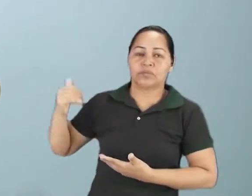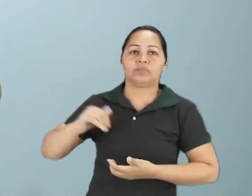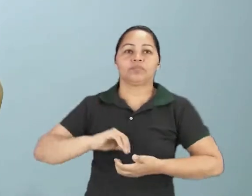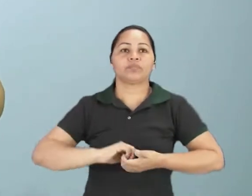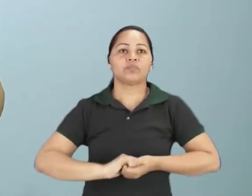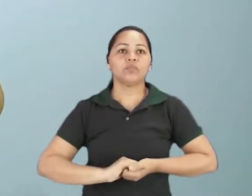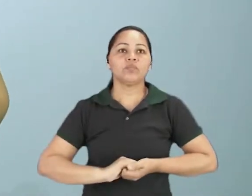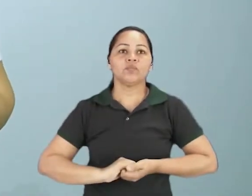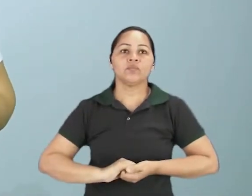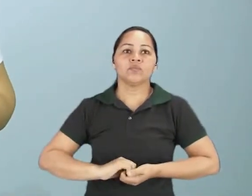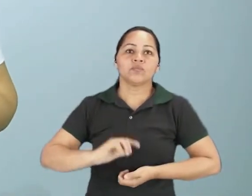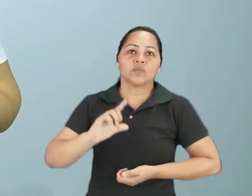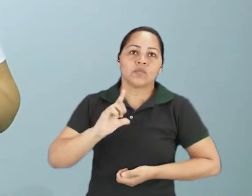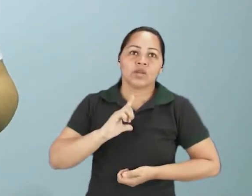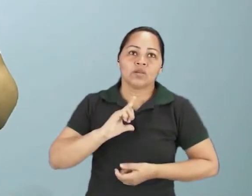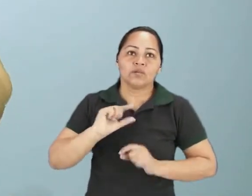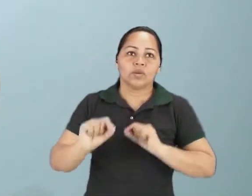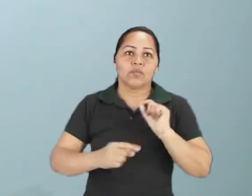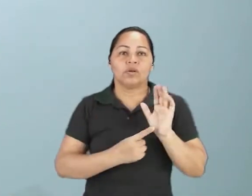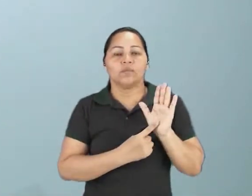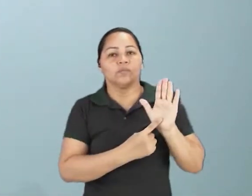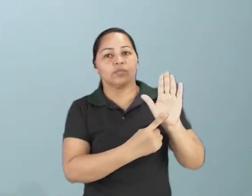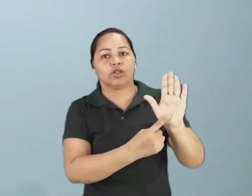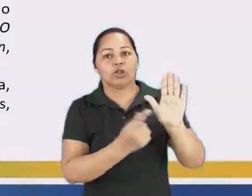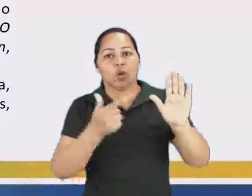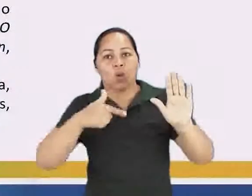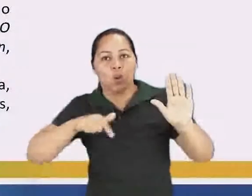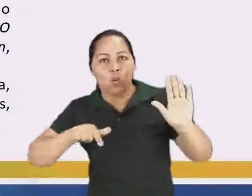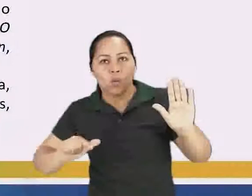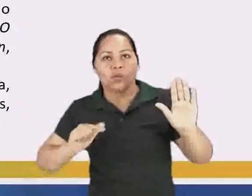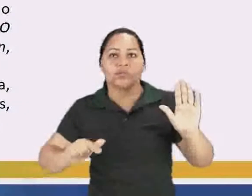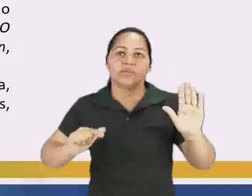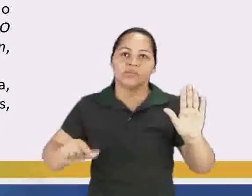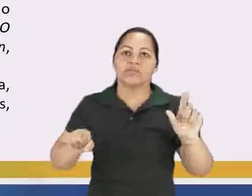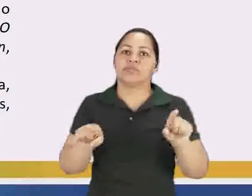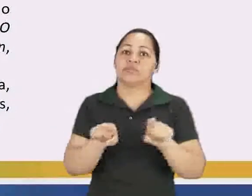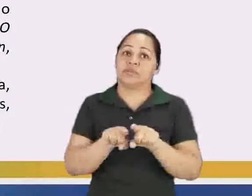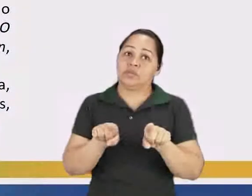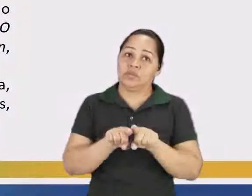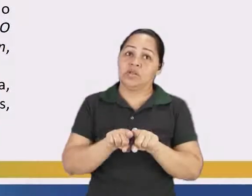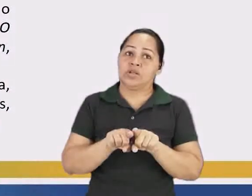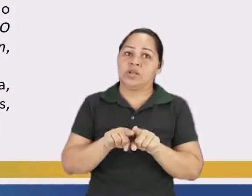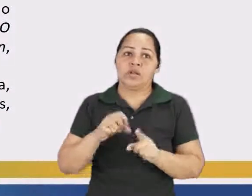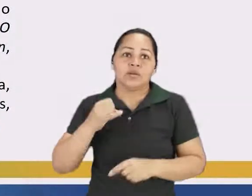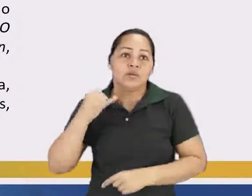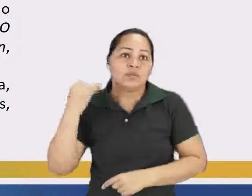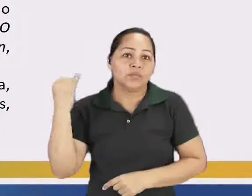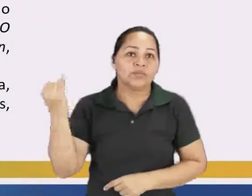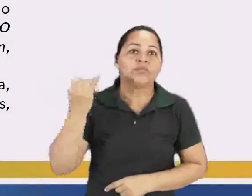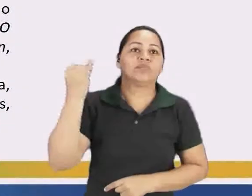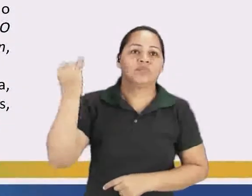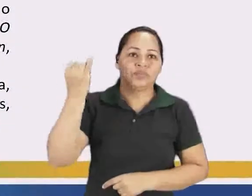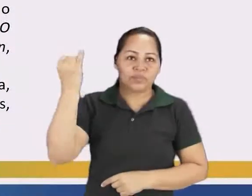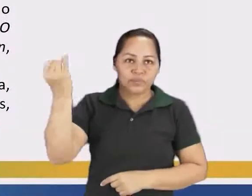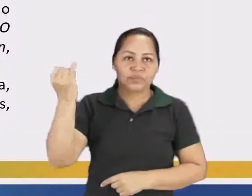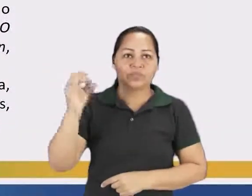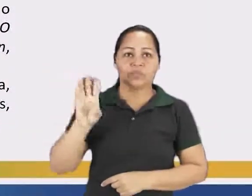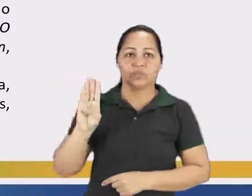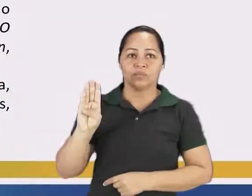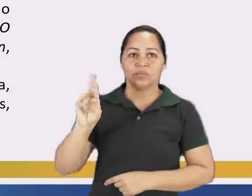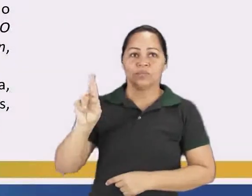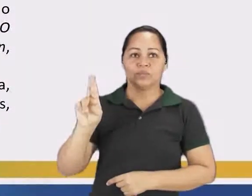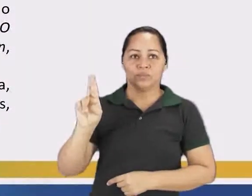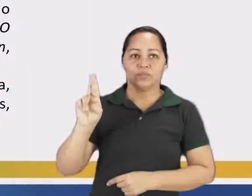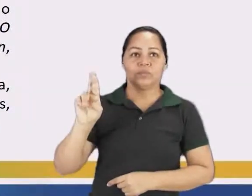né? O filme diário de Bridget Jones, tá? É também um livro muito inspirador, uma obra,